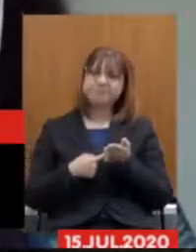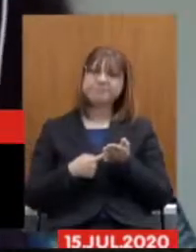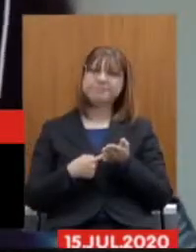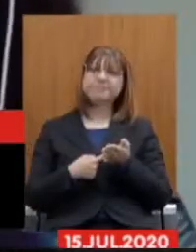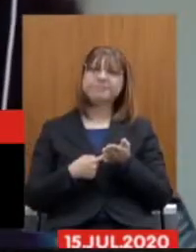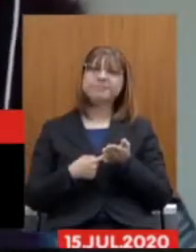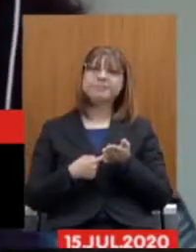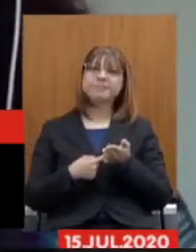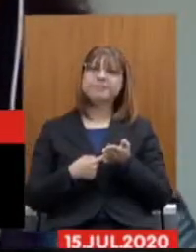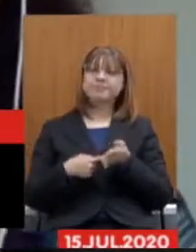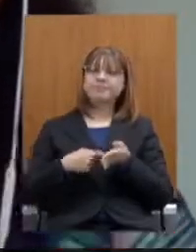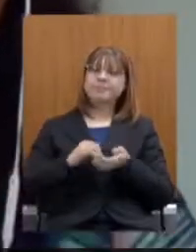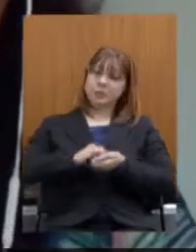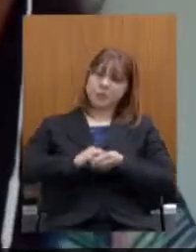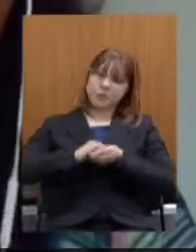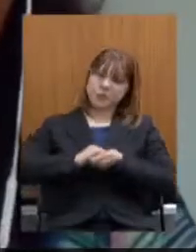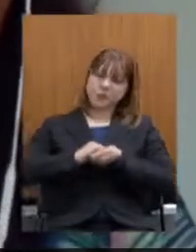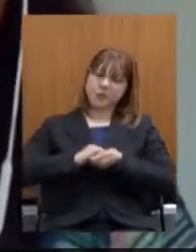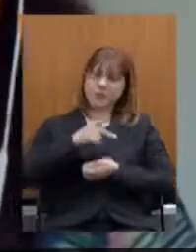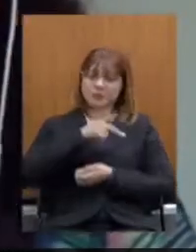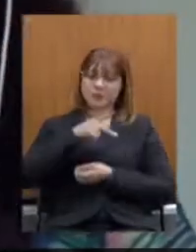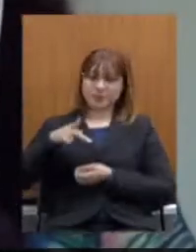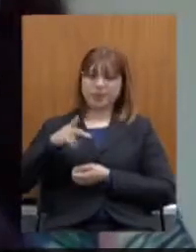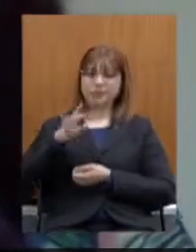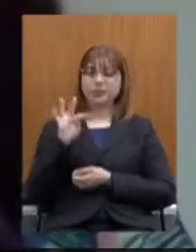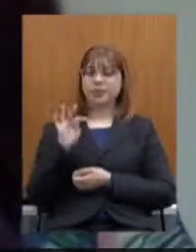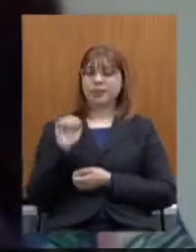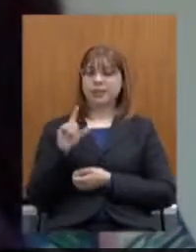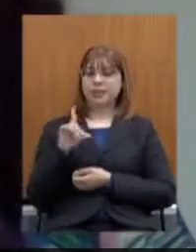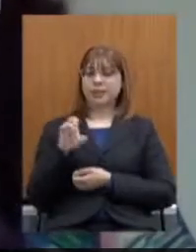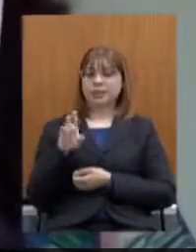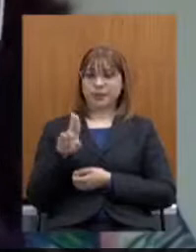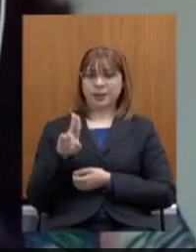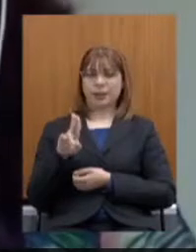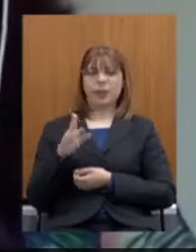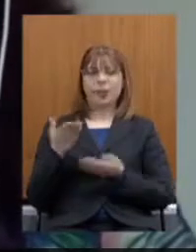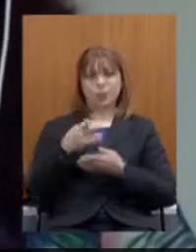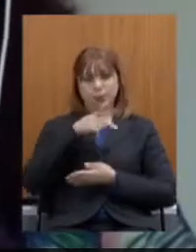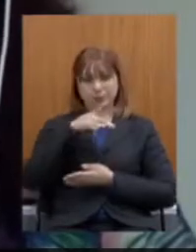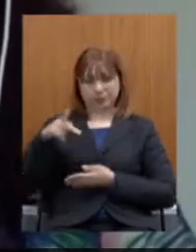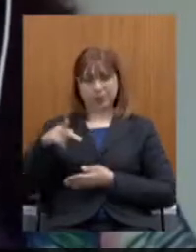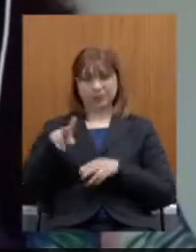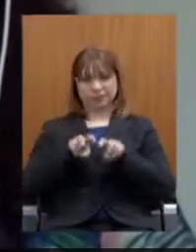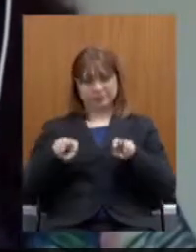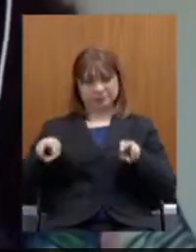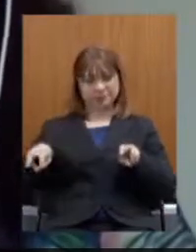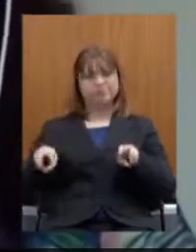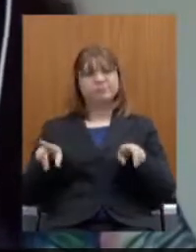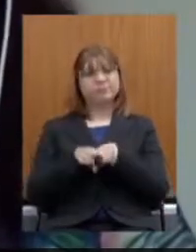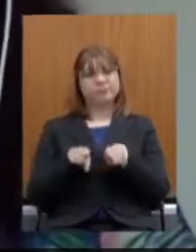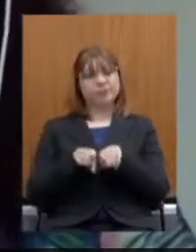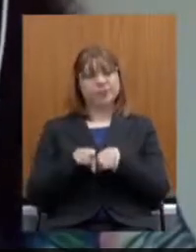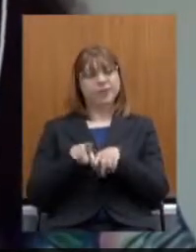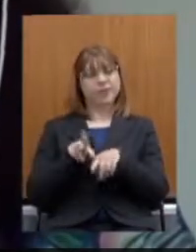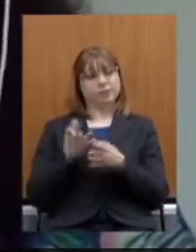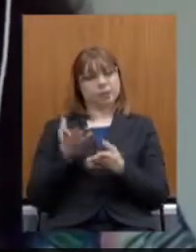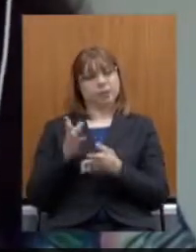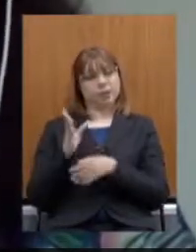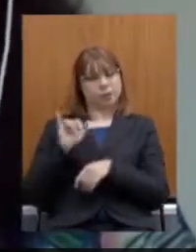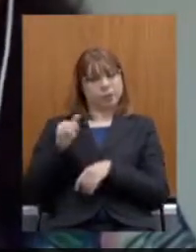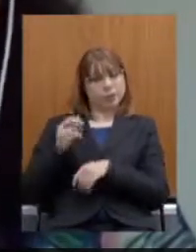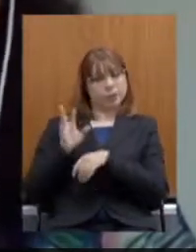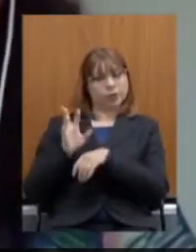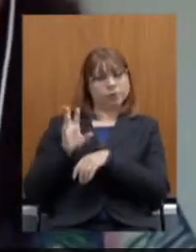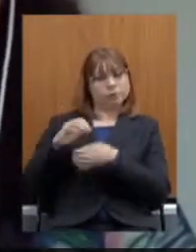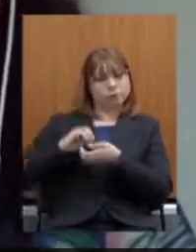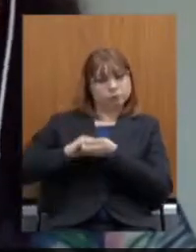Cumprimento o presidente da mesa, deputado Tadeu Leite, em nome de quem cumprimento todos os deputados da casa.